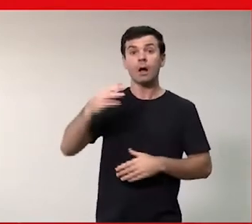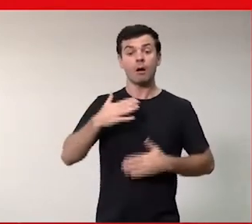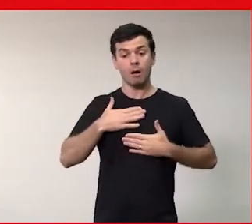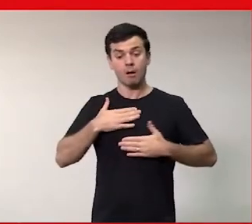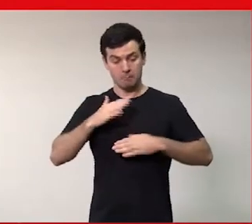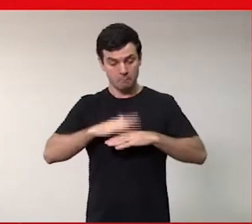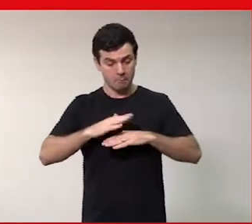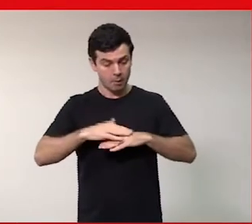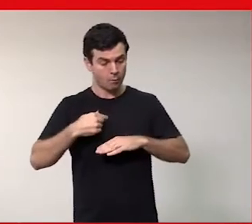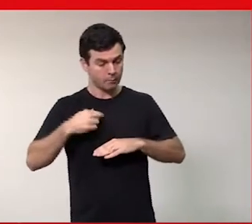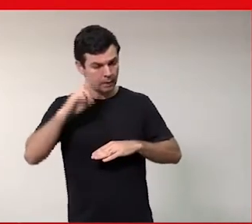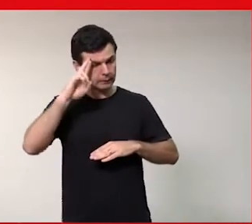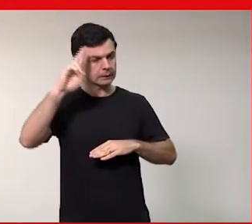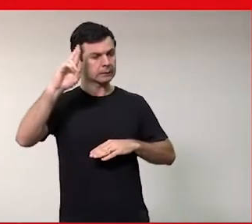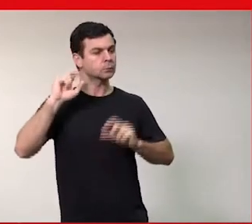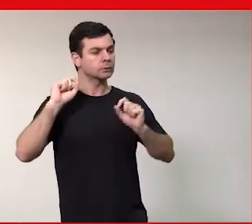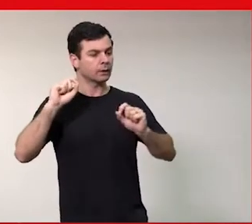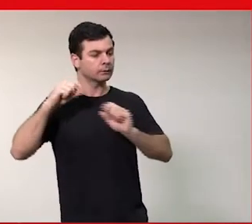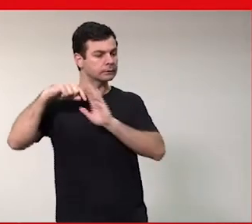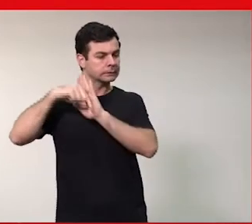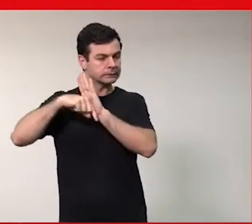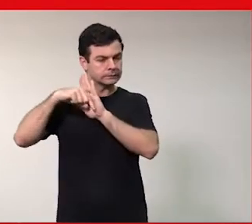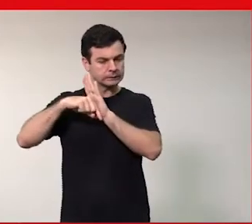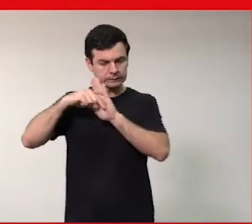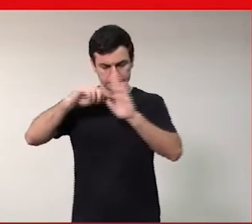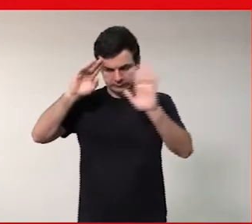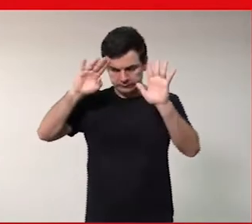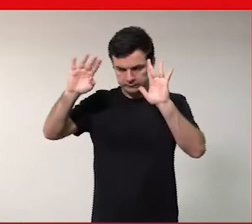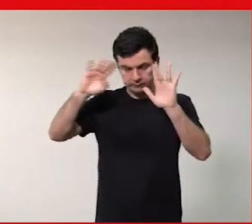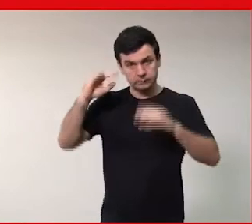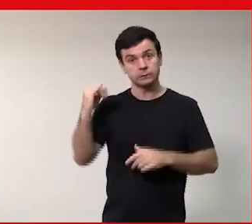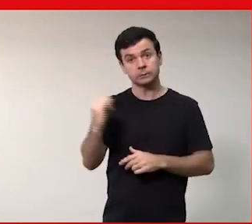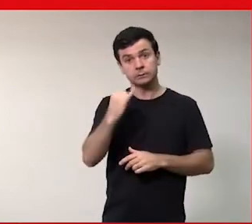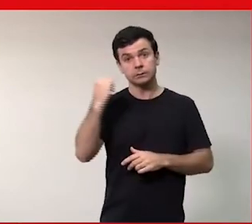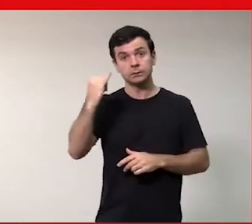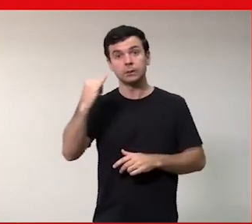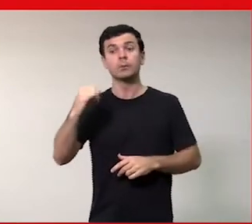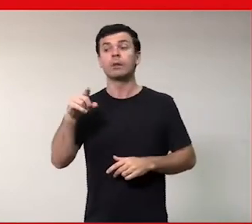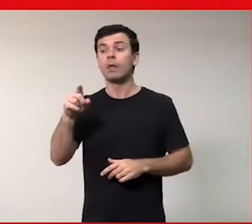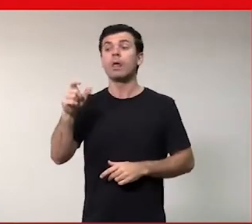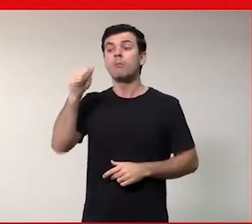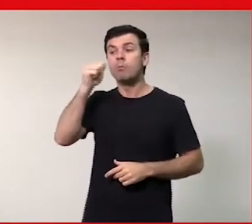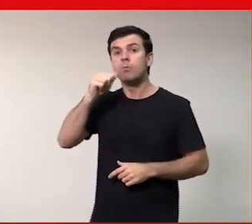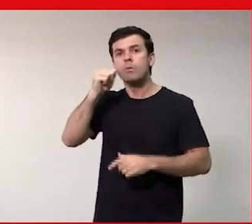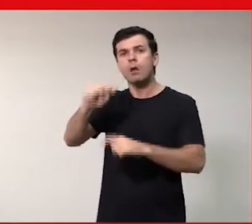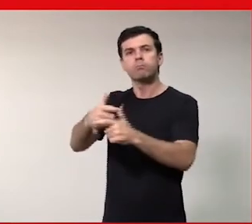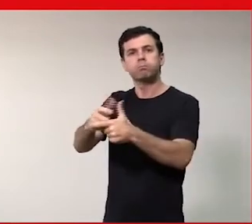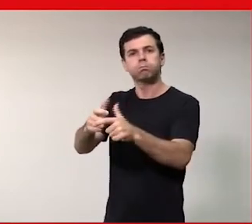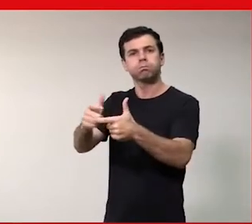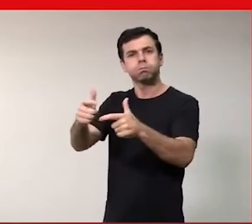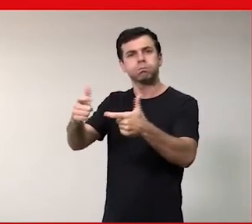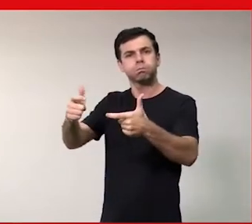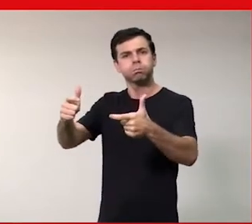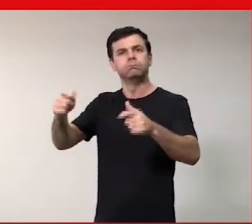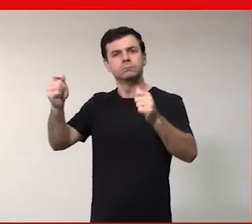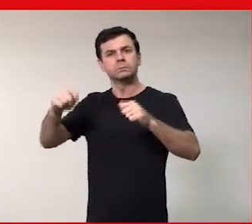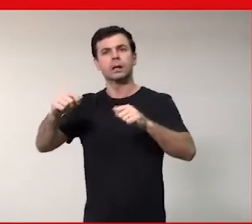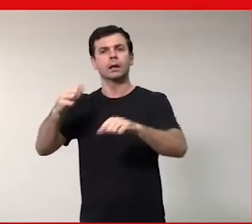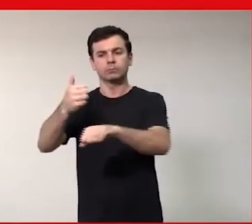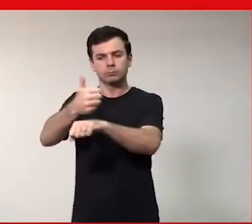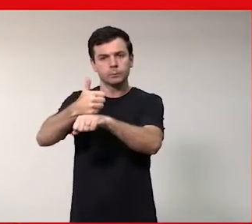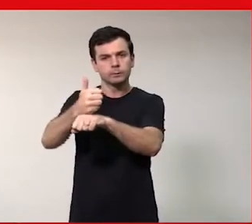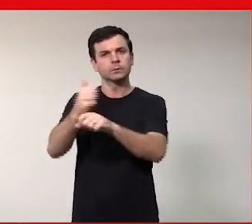se fazer o que eu posso fazer para contribuir para que a presença da mulher aumente nesse mercado de